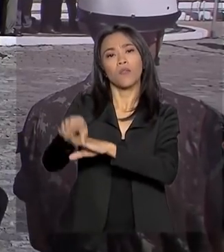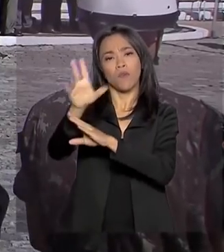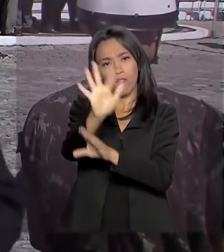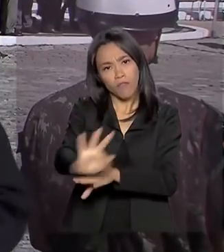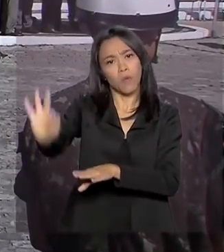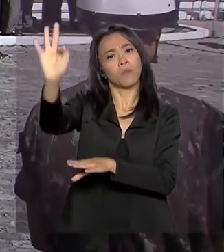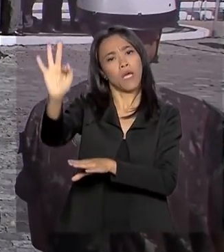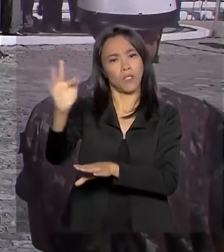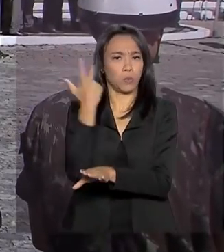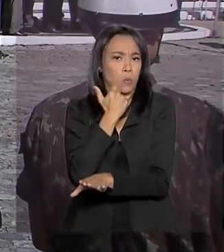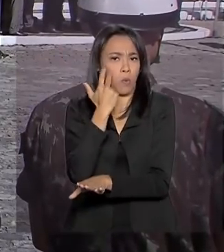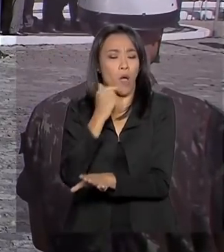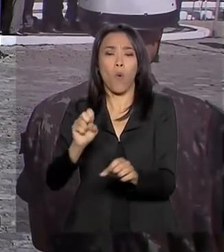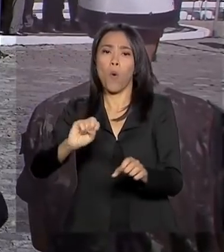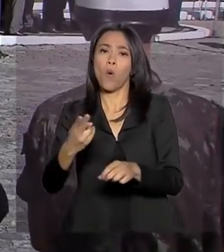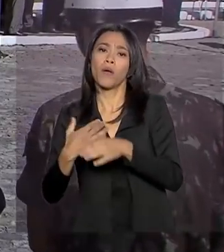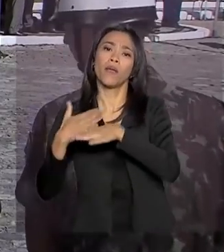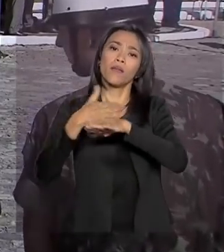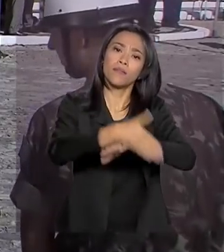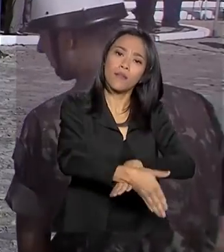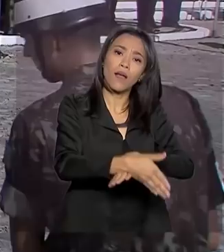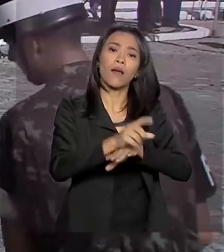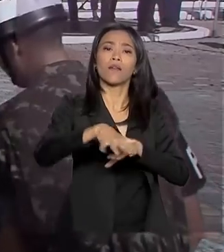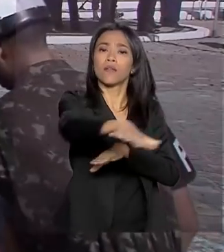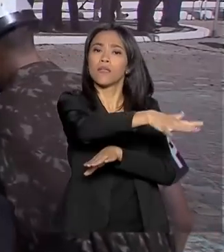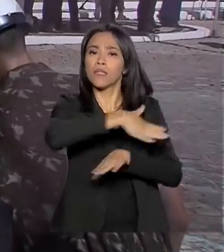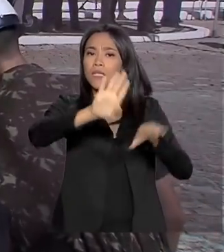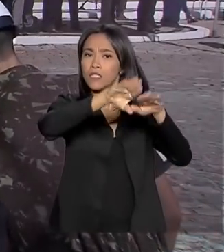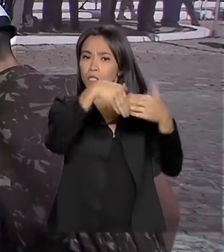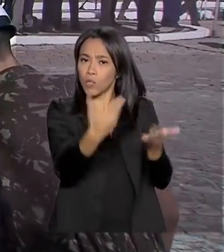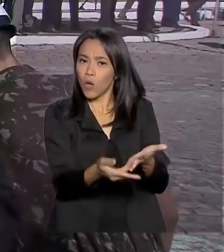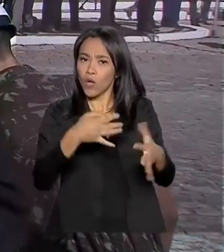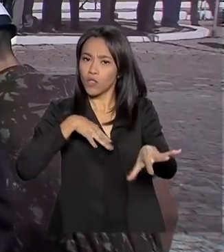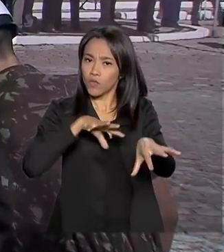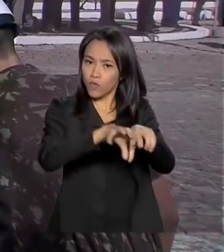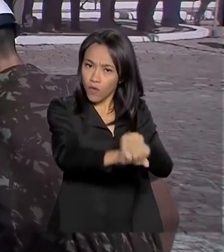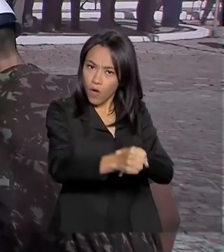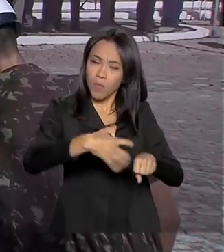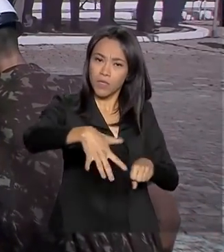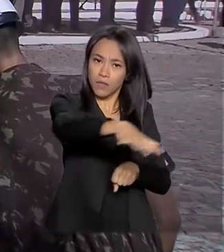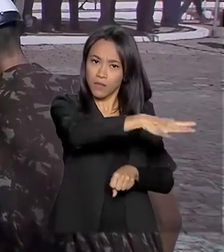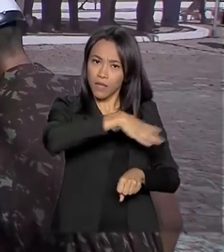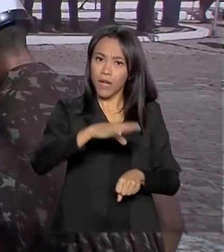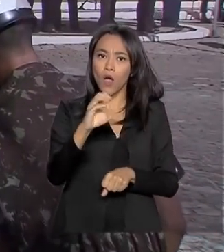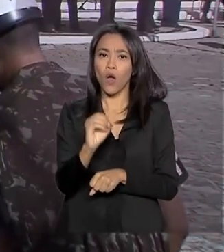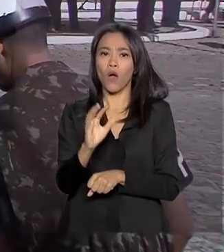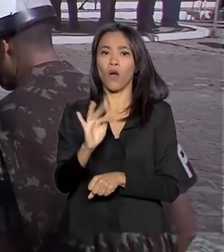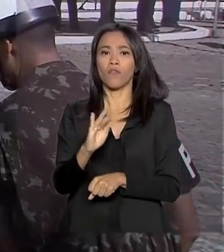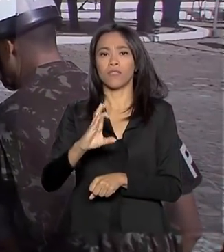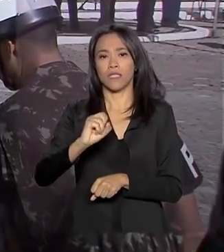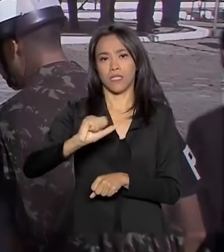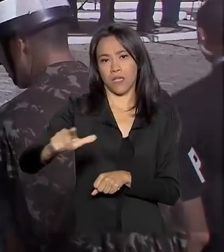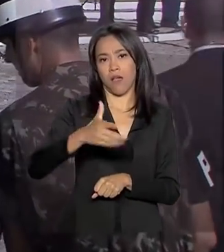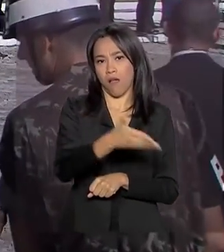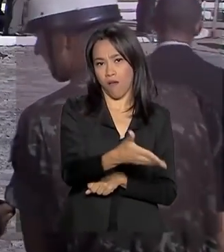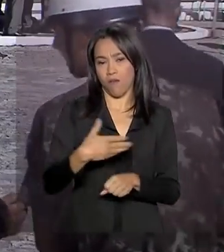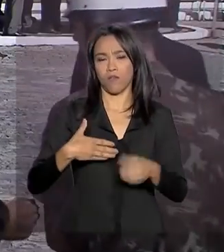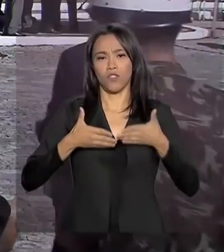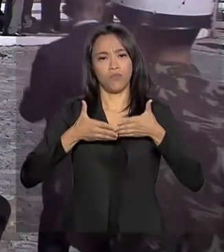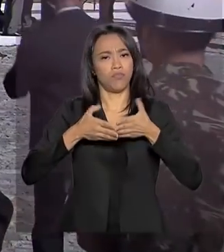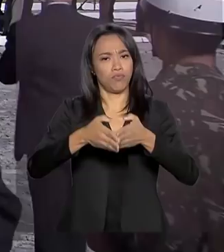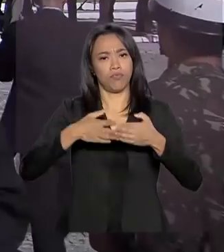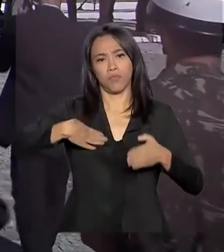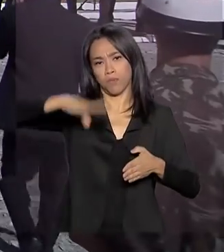ou então tentar ingressar em uma das escolas de formação para oficiais das Forças Armadas aqui do Brasil.